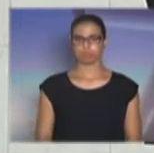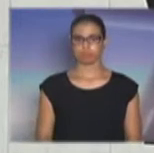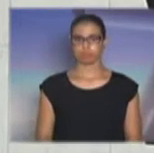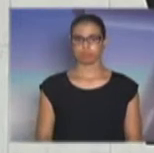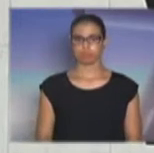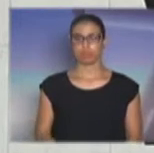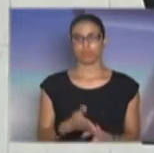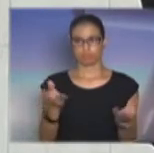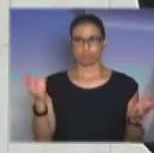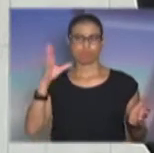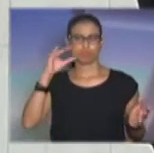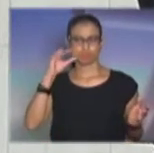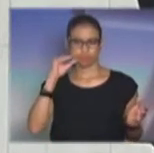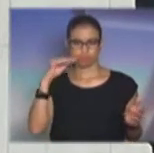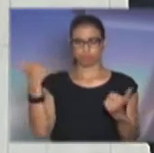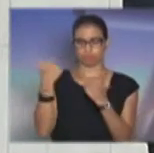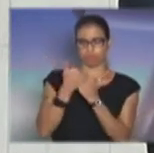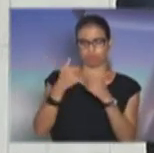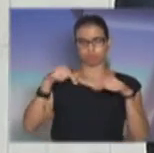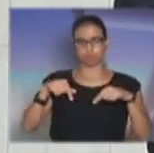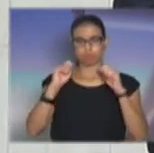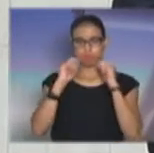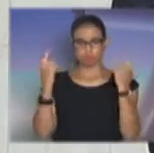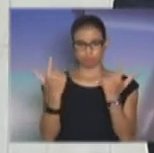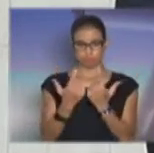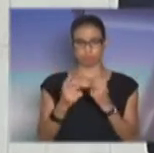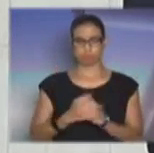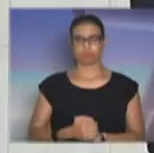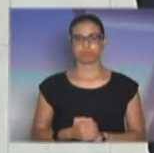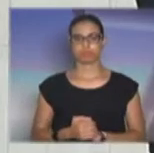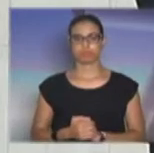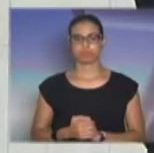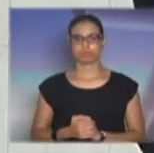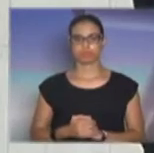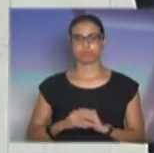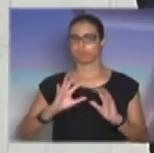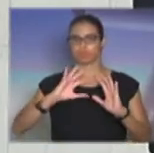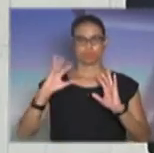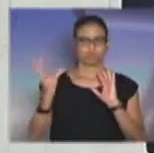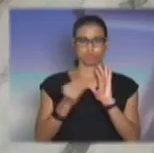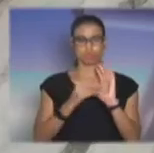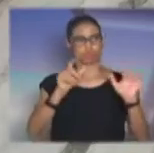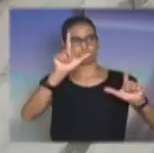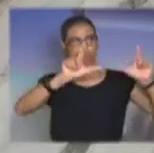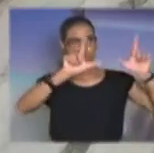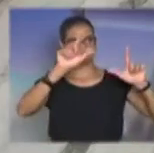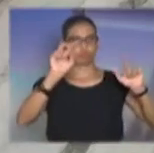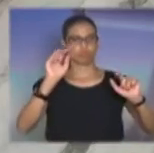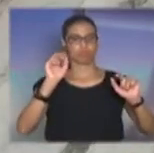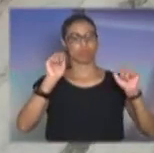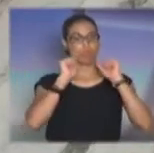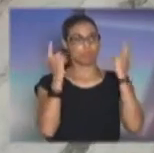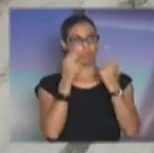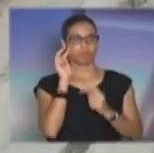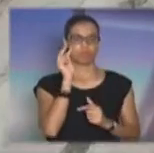senhores funcionários e assessores aqui da Assembleia Legislativa, todos que nos assistem pela TV Assembleia,